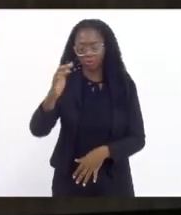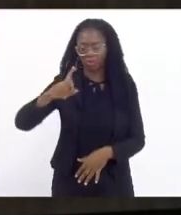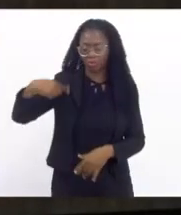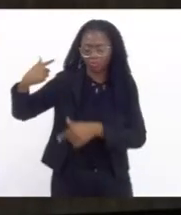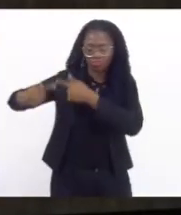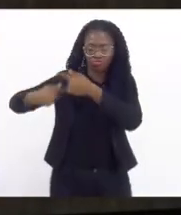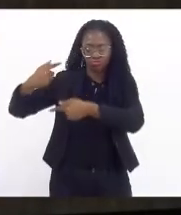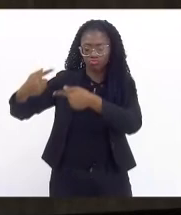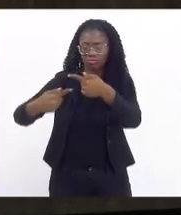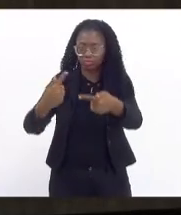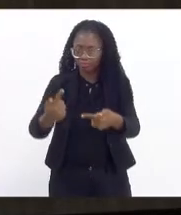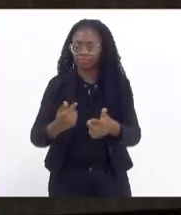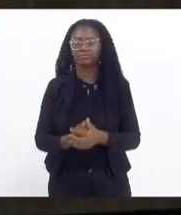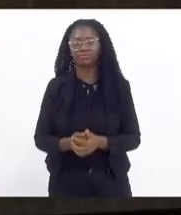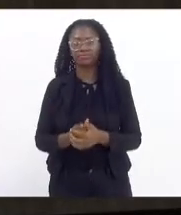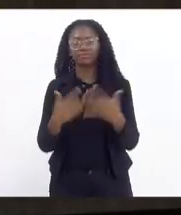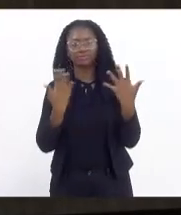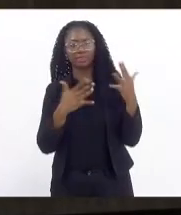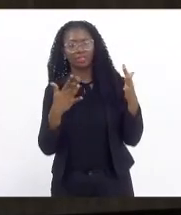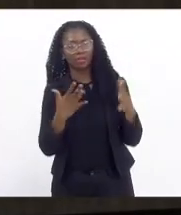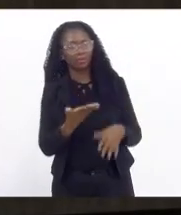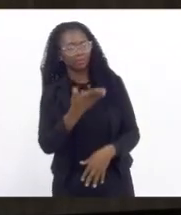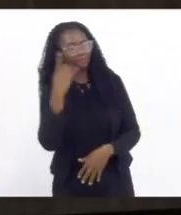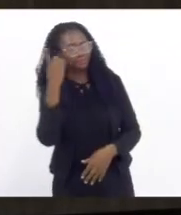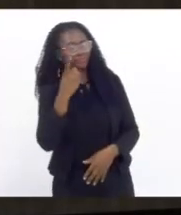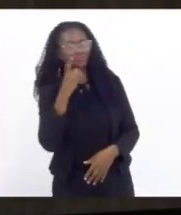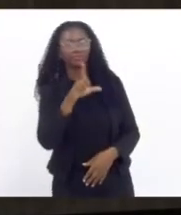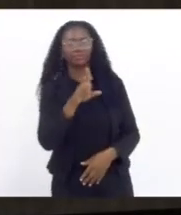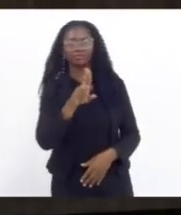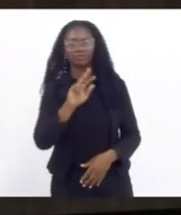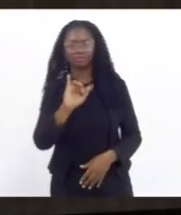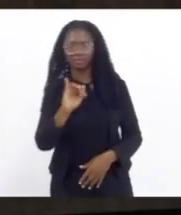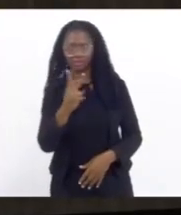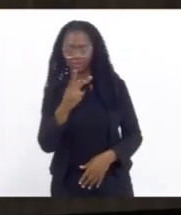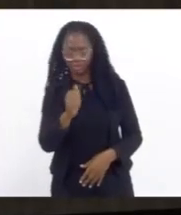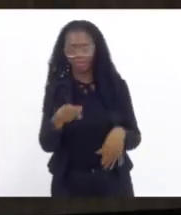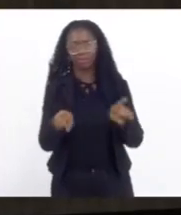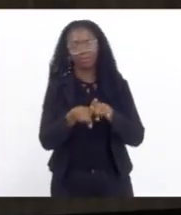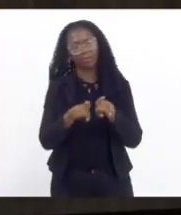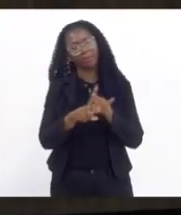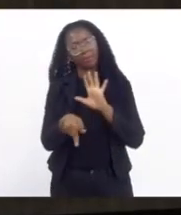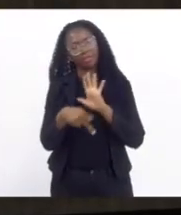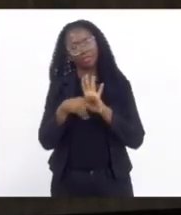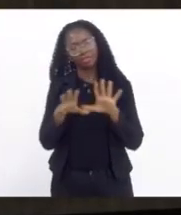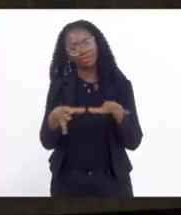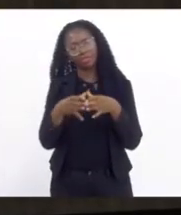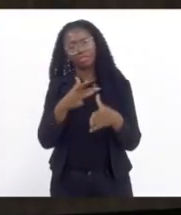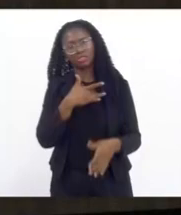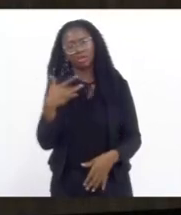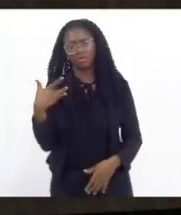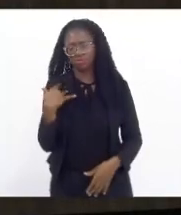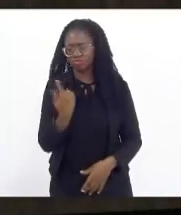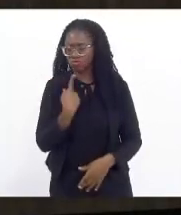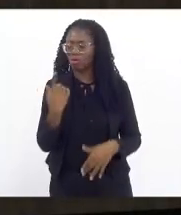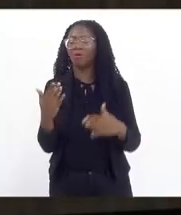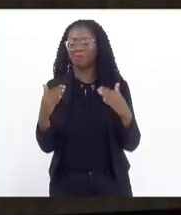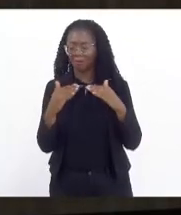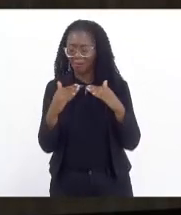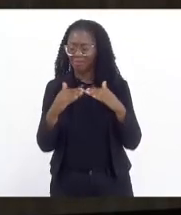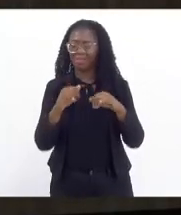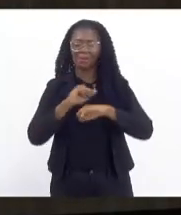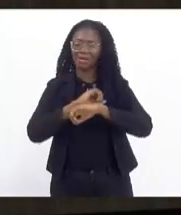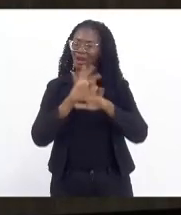deputada Lucinha, que é a nossa membra efetiva da Comissão de Saúde, e o nosso parecer não poderia ser outro a não ser